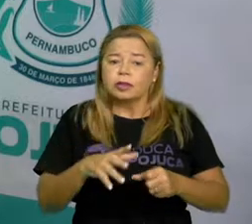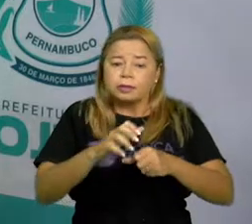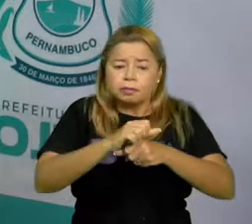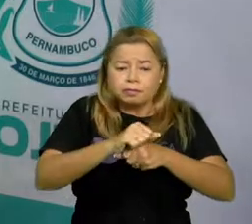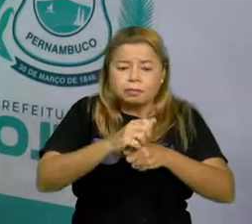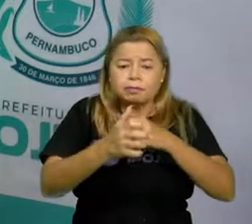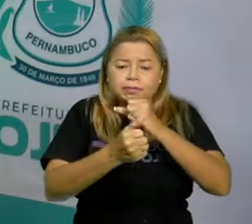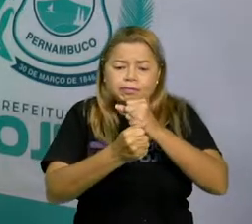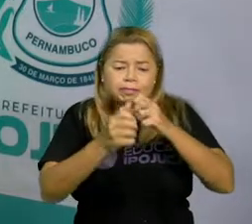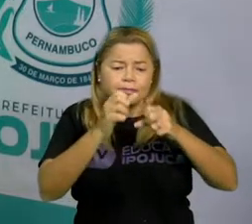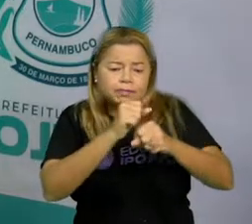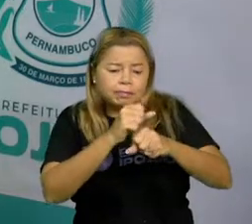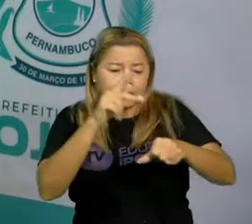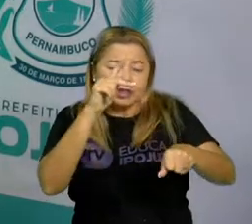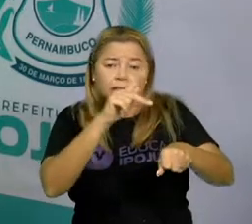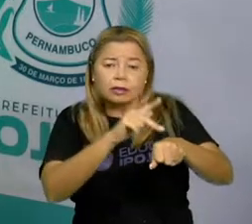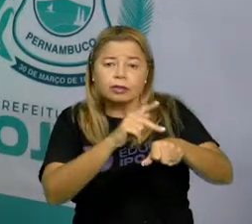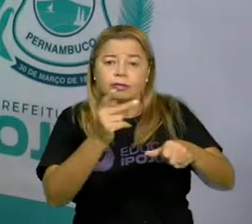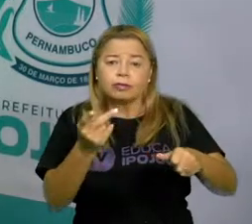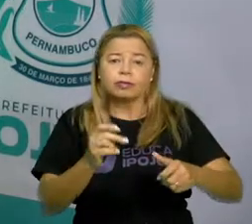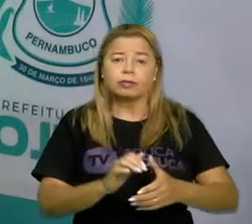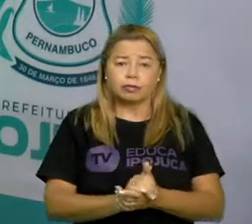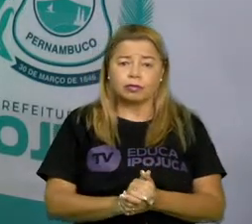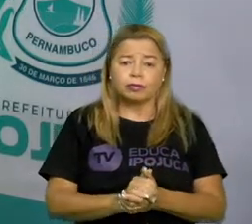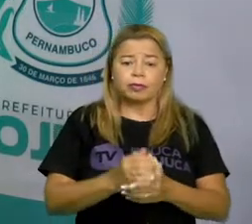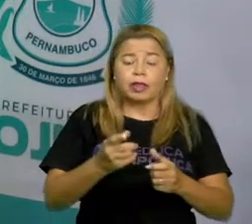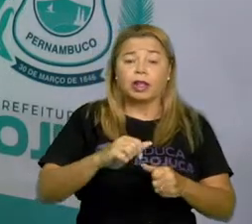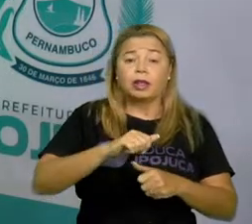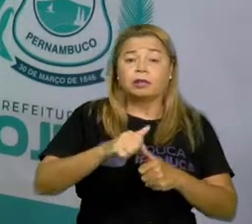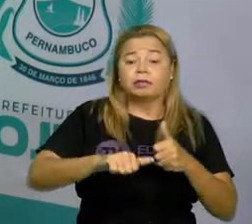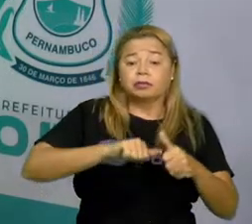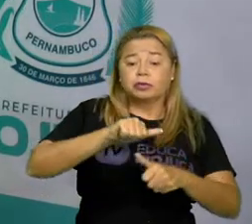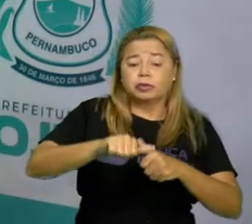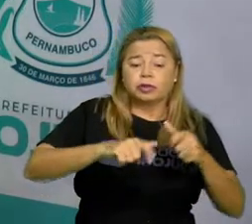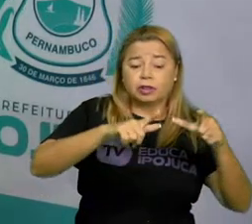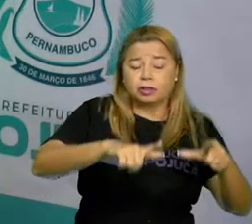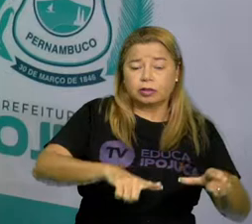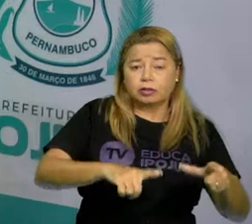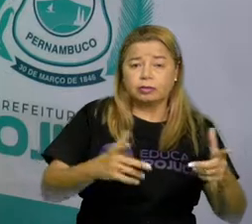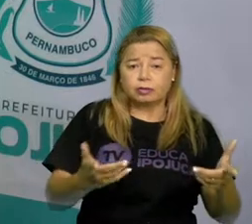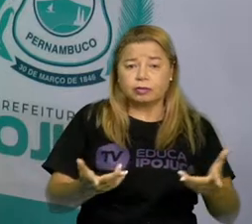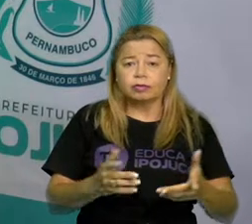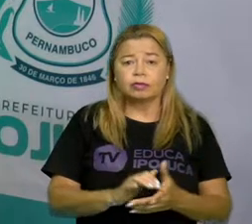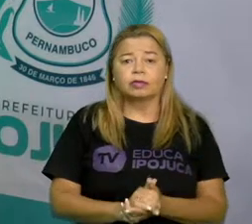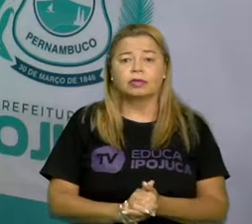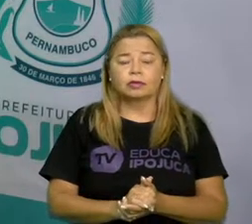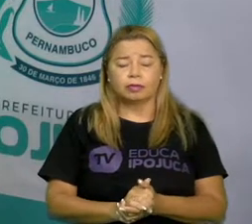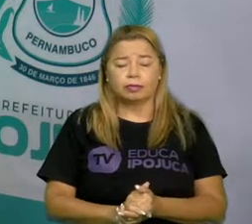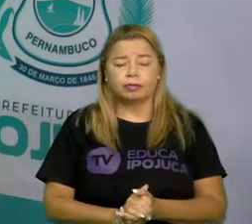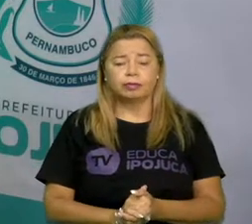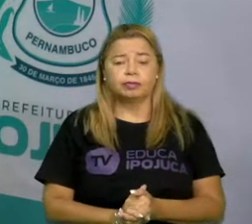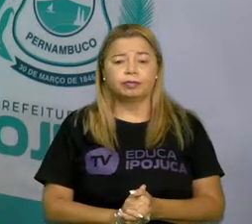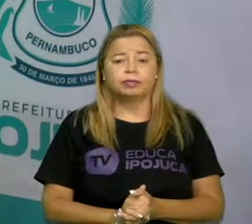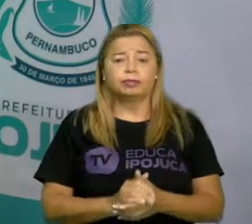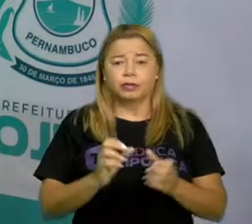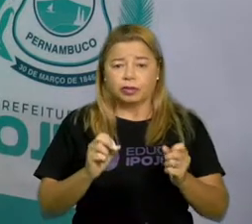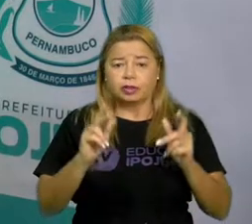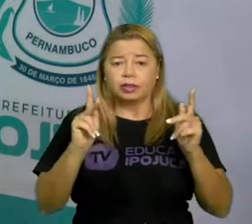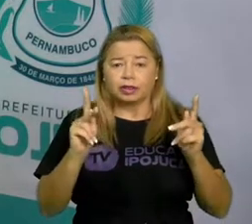certo? Você pode tocar, você pode tirar de um lugar para outro. É concreto, tá certo?